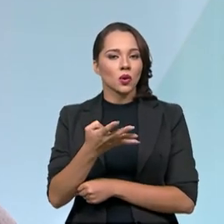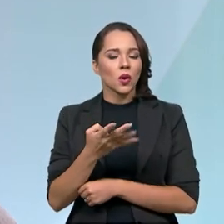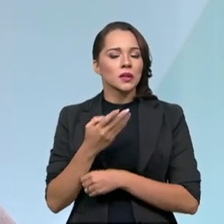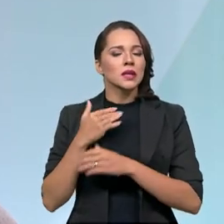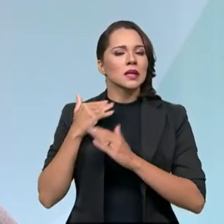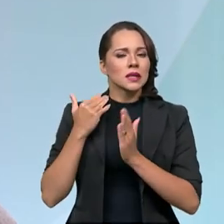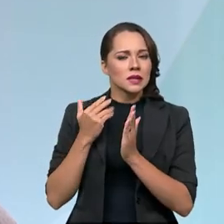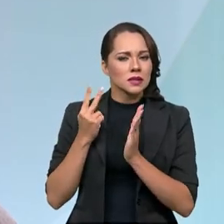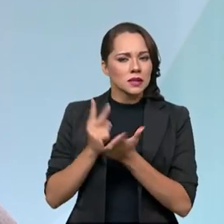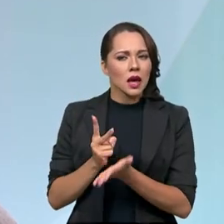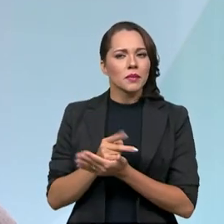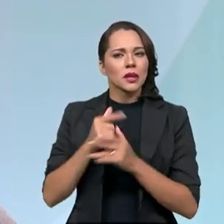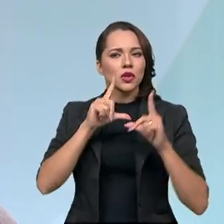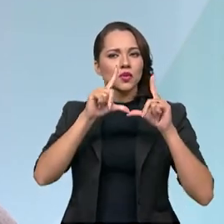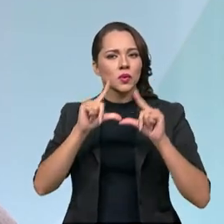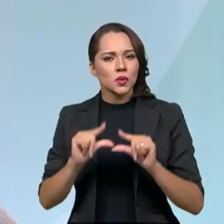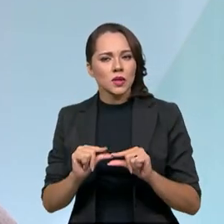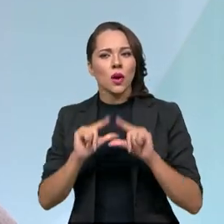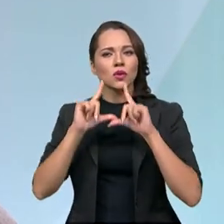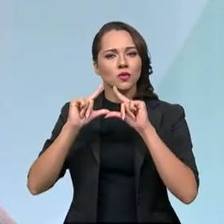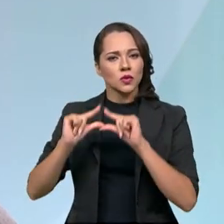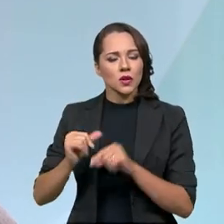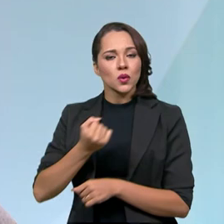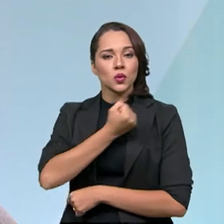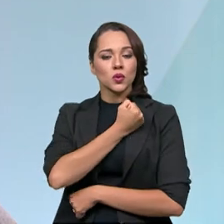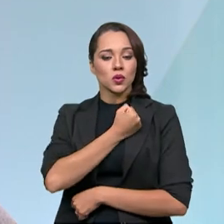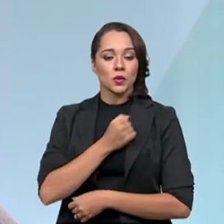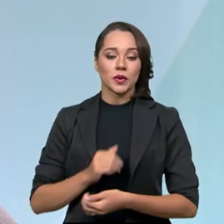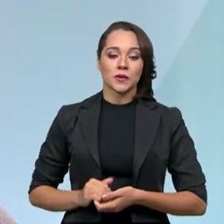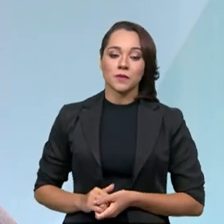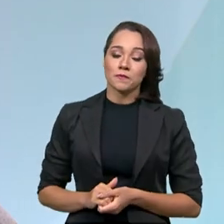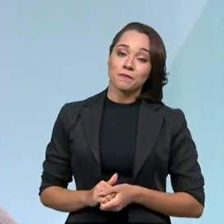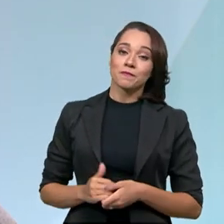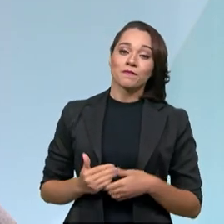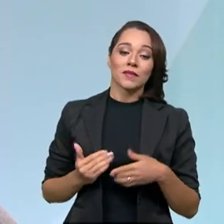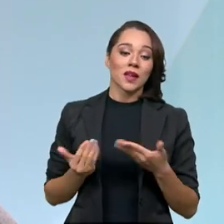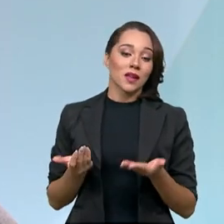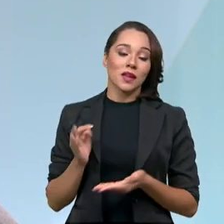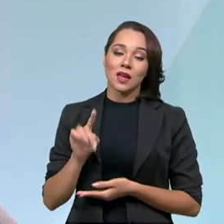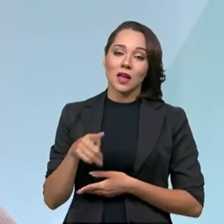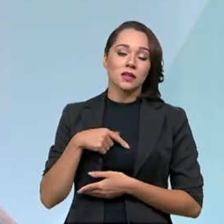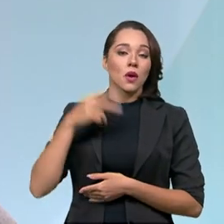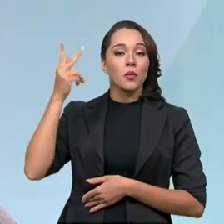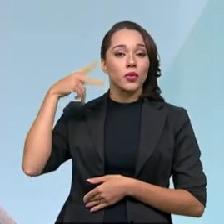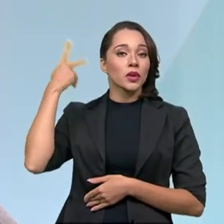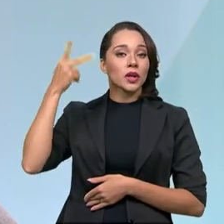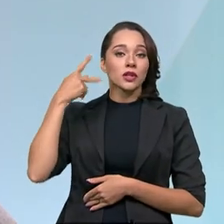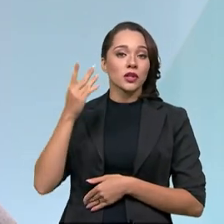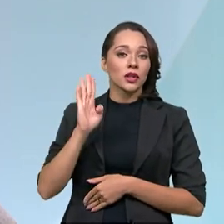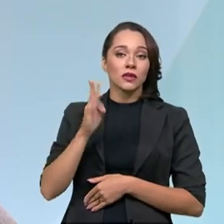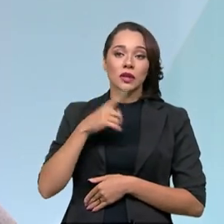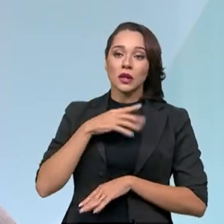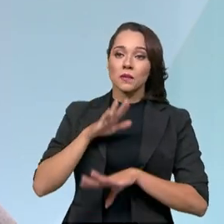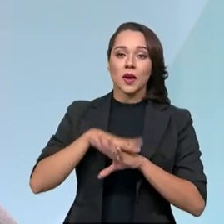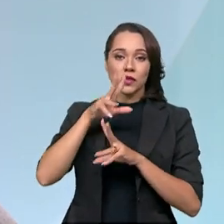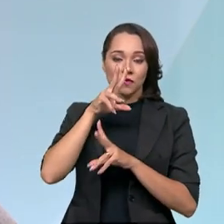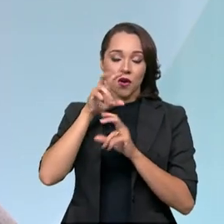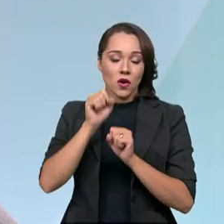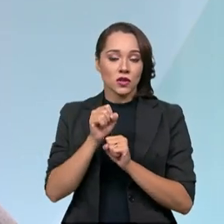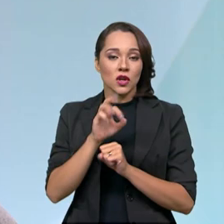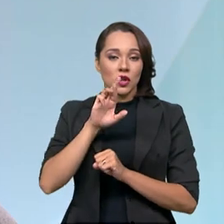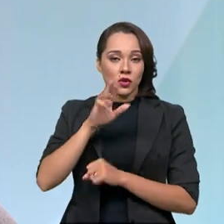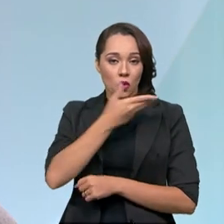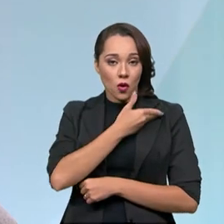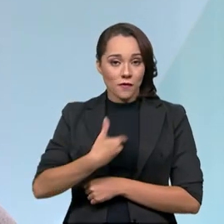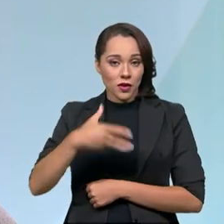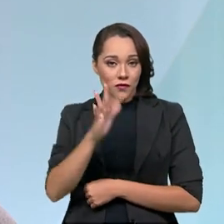sucessivamente reduções nesses números absolutos. E é fruto de uma política que vem sendo intensificada, não só no